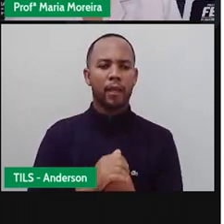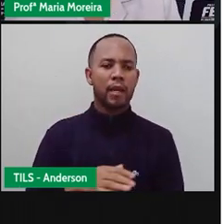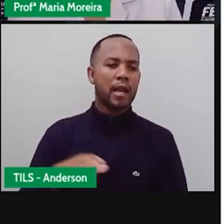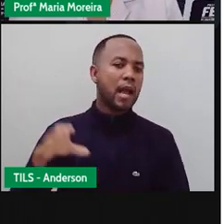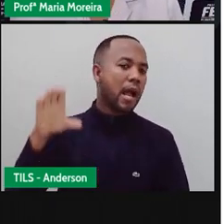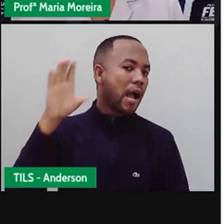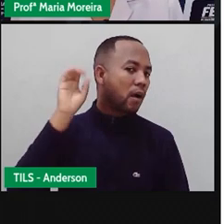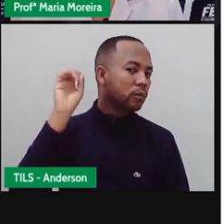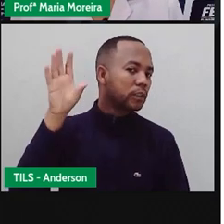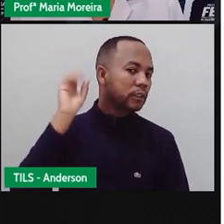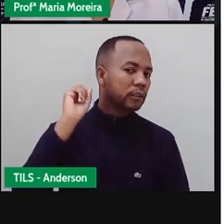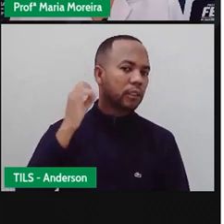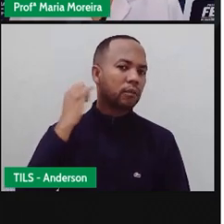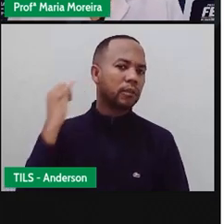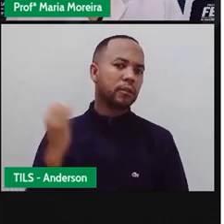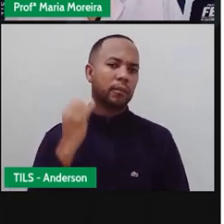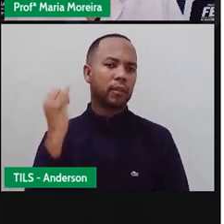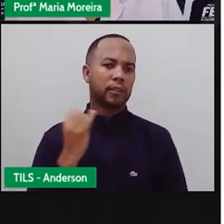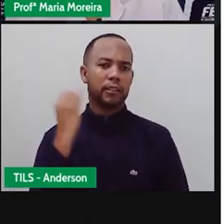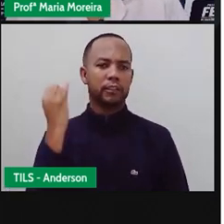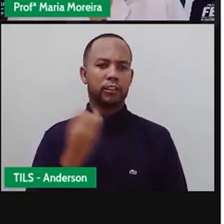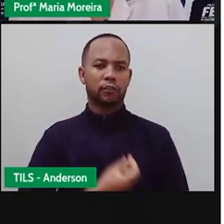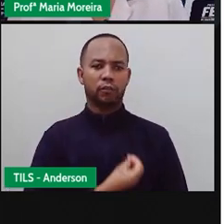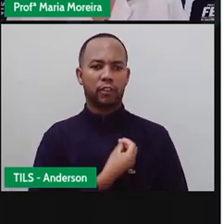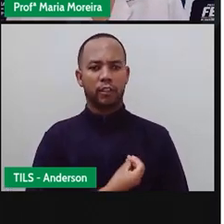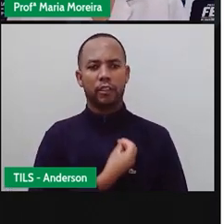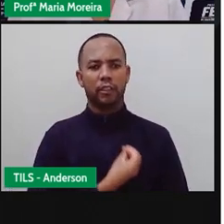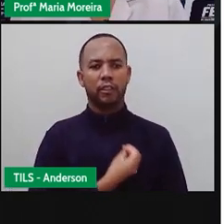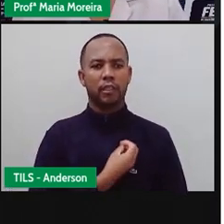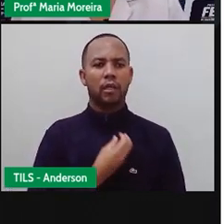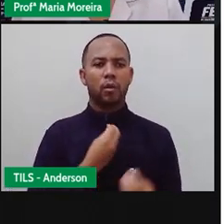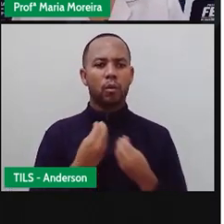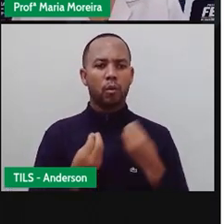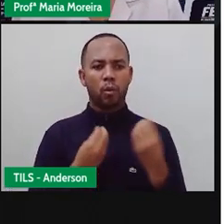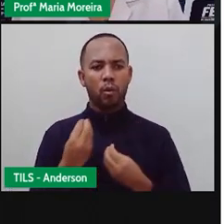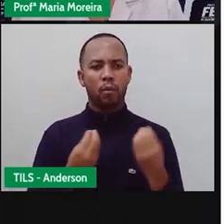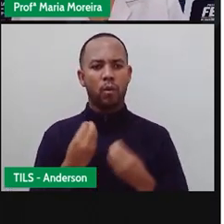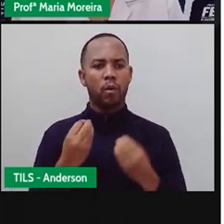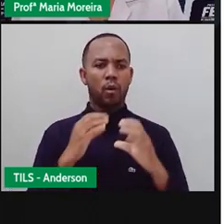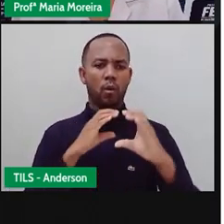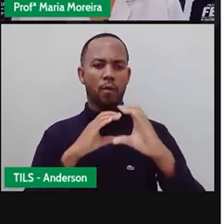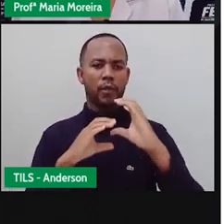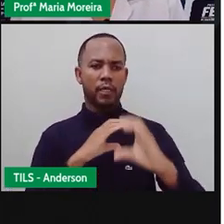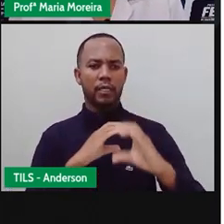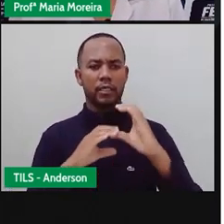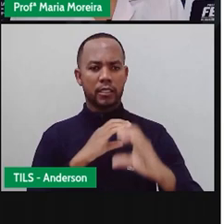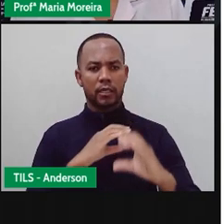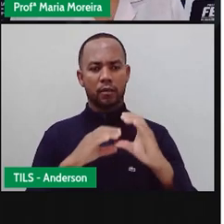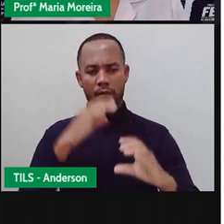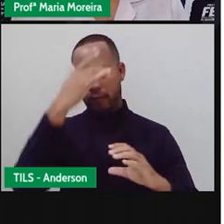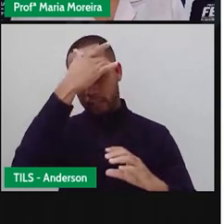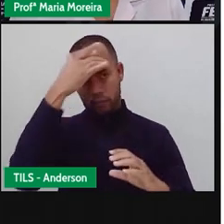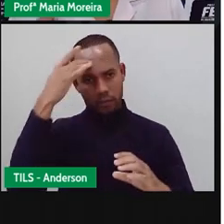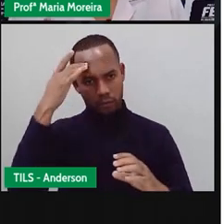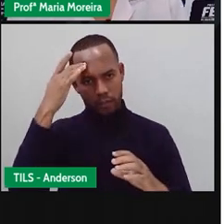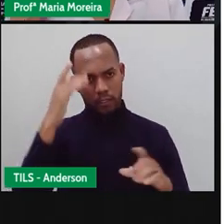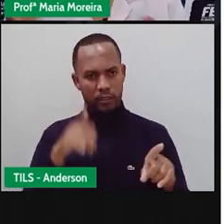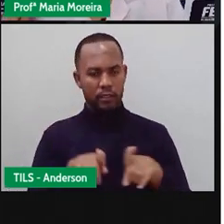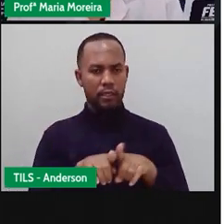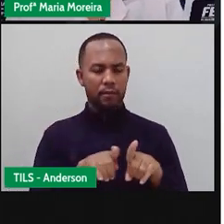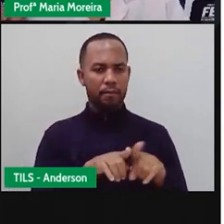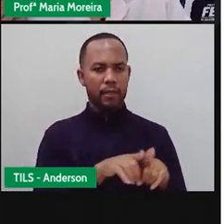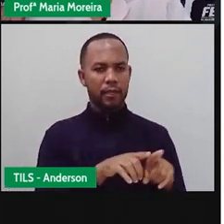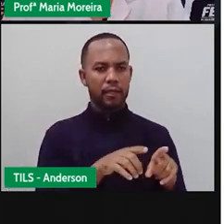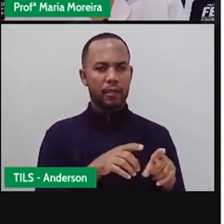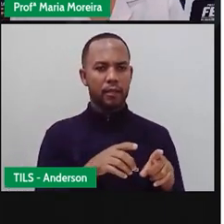essencial em nossas vidas, né, desempenhando um papel fundamental na comunicação humana, é através dela que conseguimos